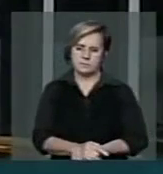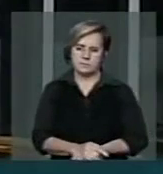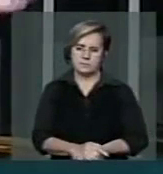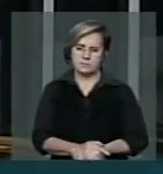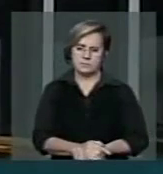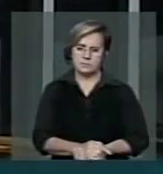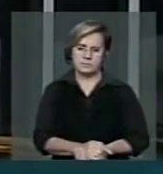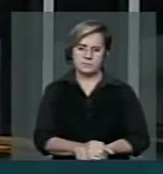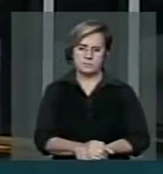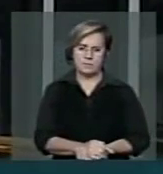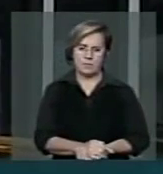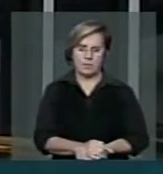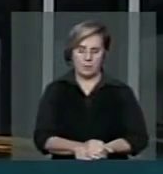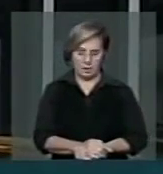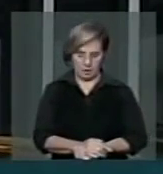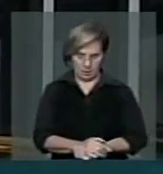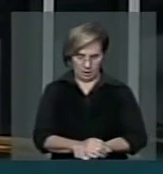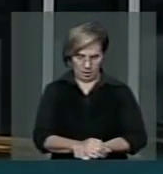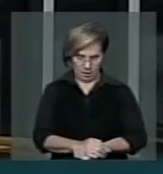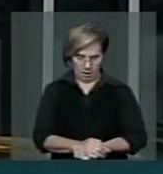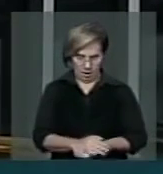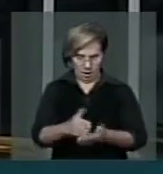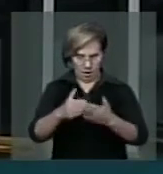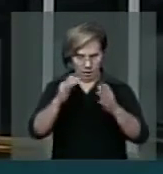consignado na voz do Brasil.